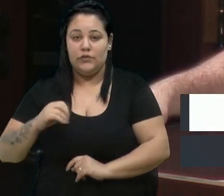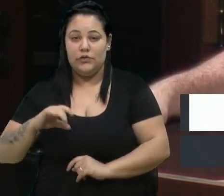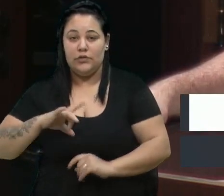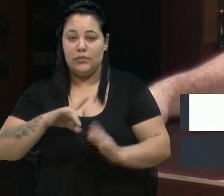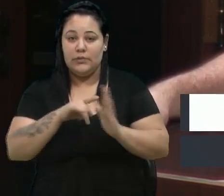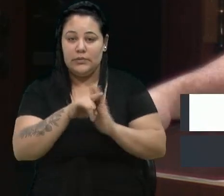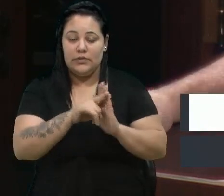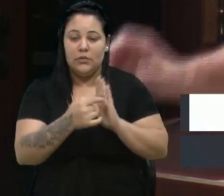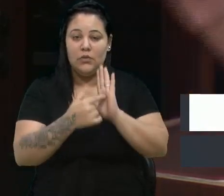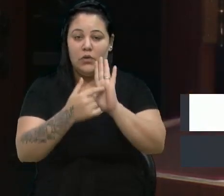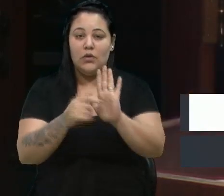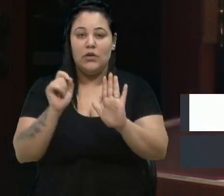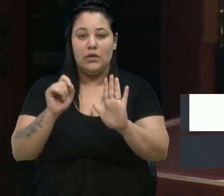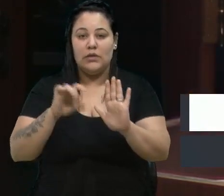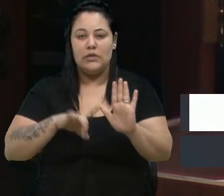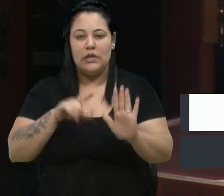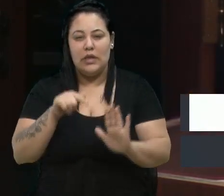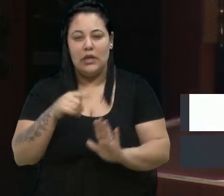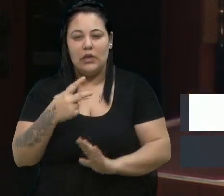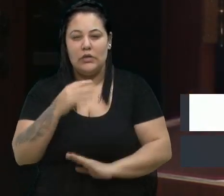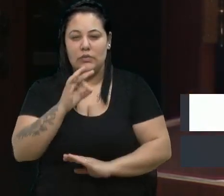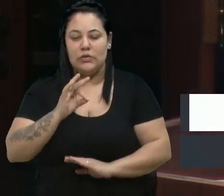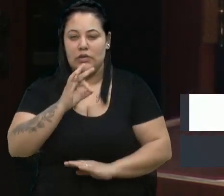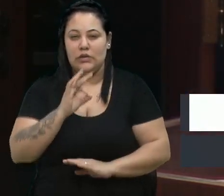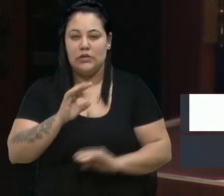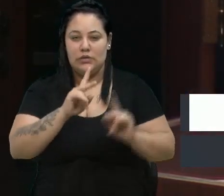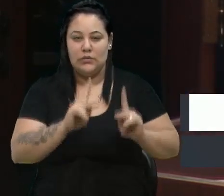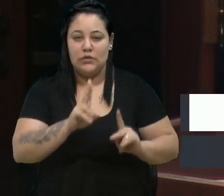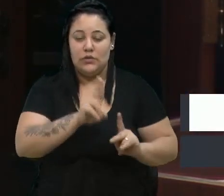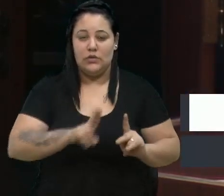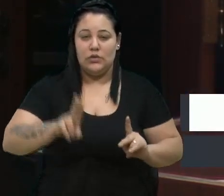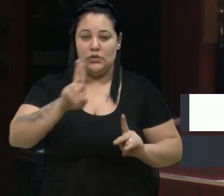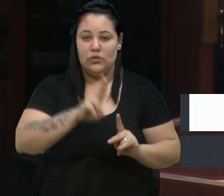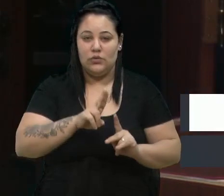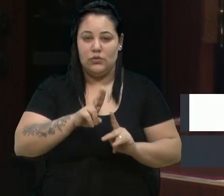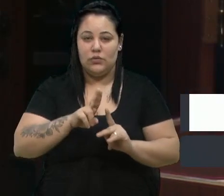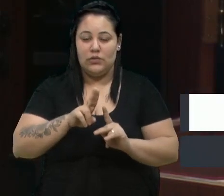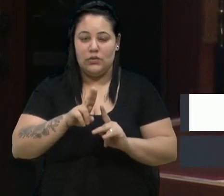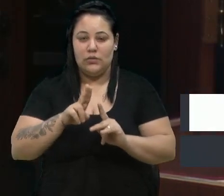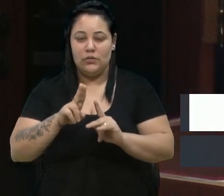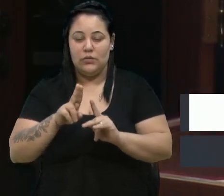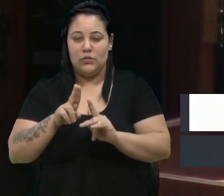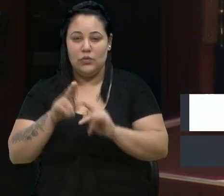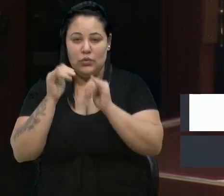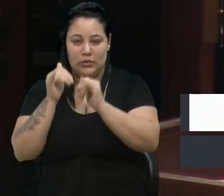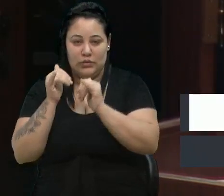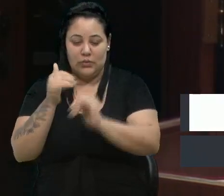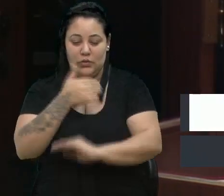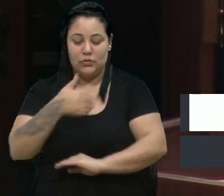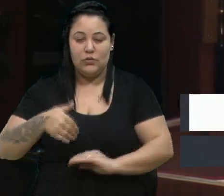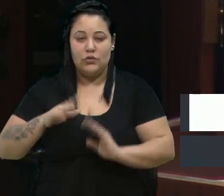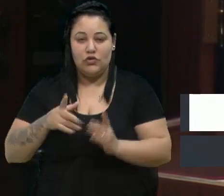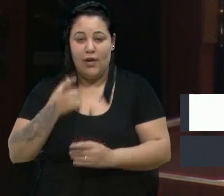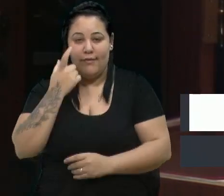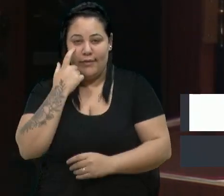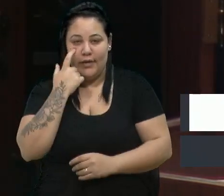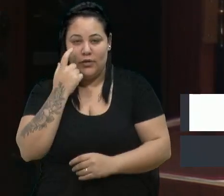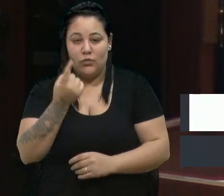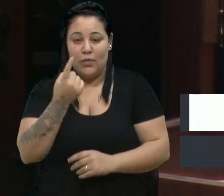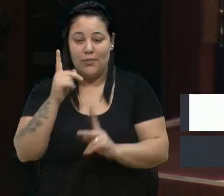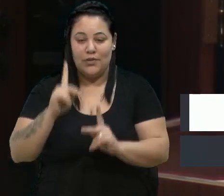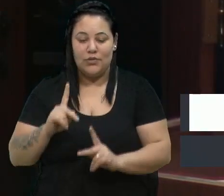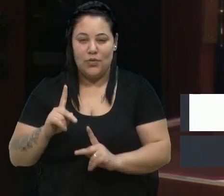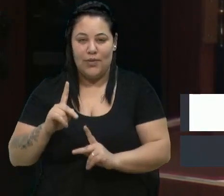aponta que 72% das pessoas que utilizam transporte público já presenciaram uma pessoa negra